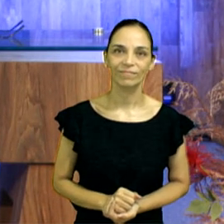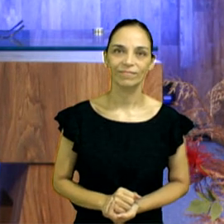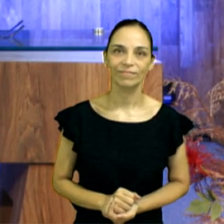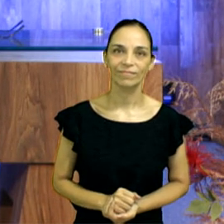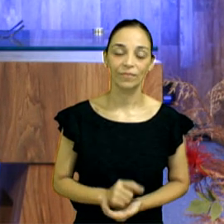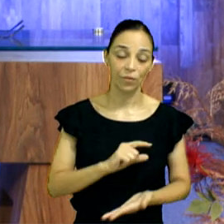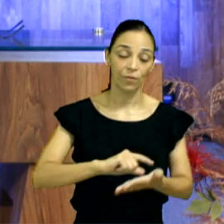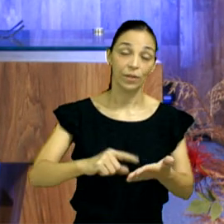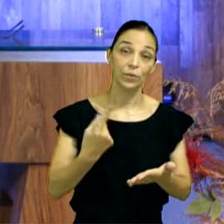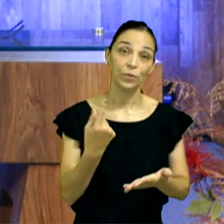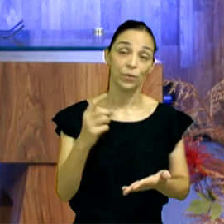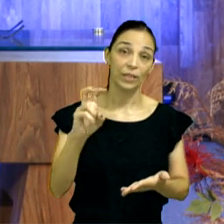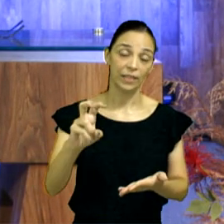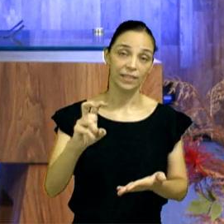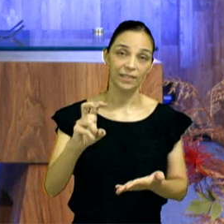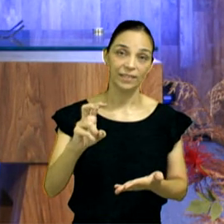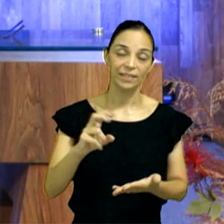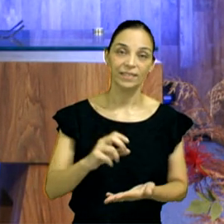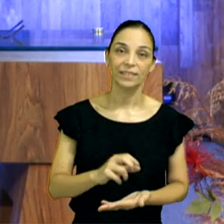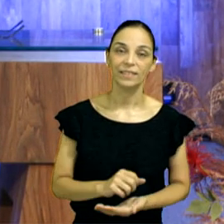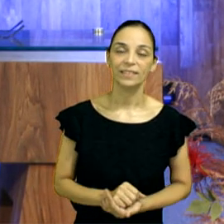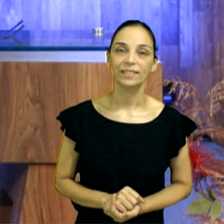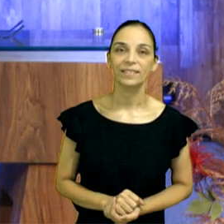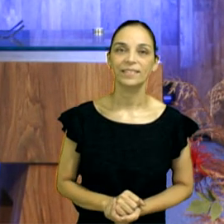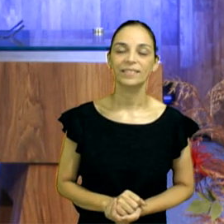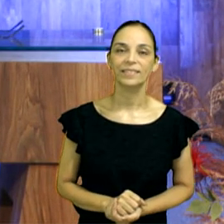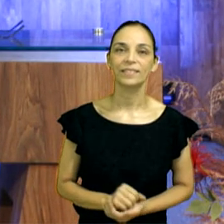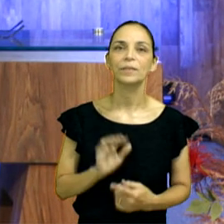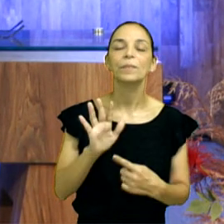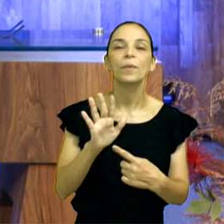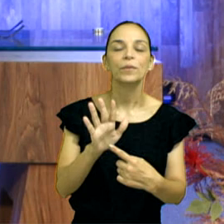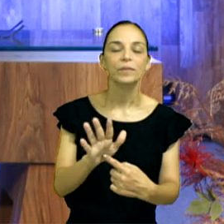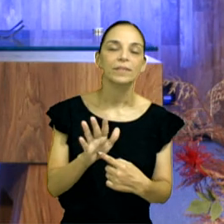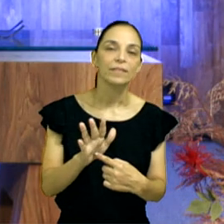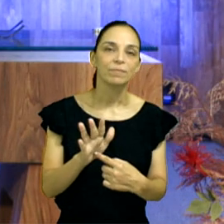Verso 15, diz assim,